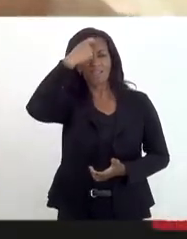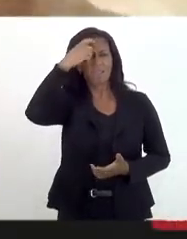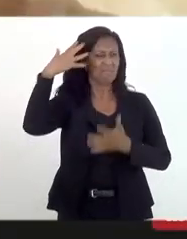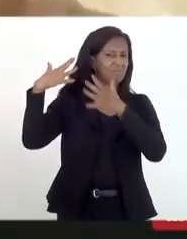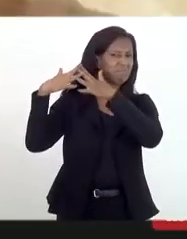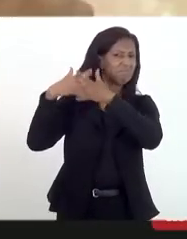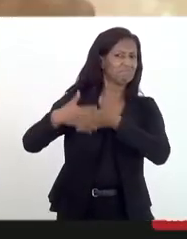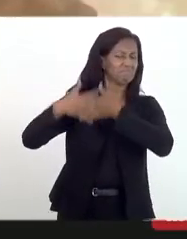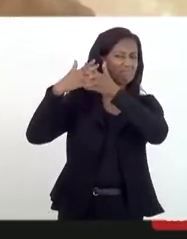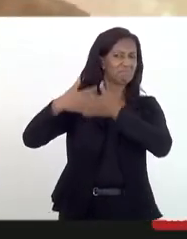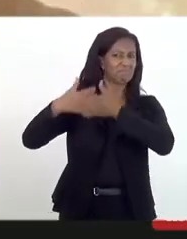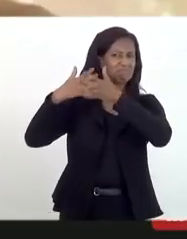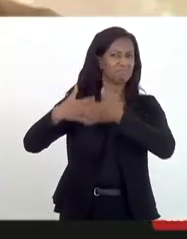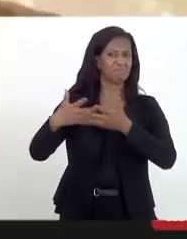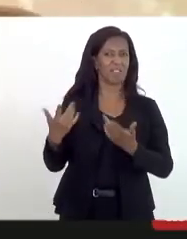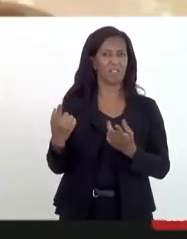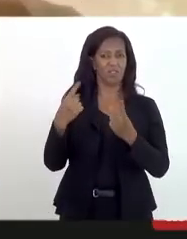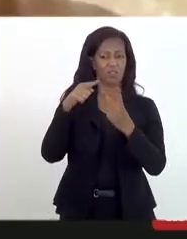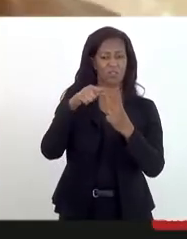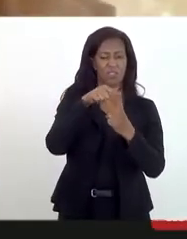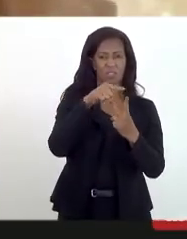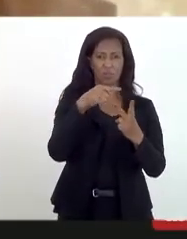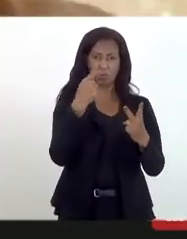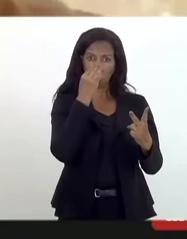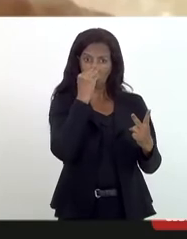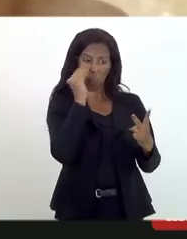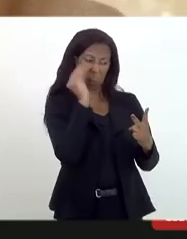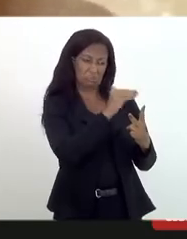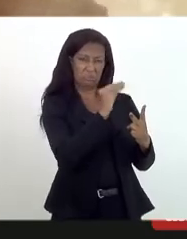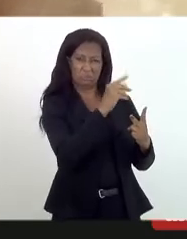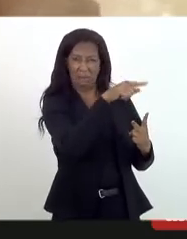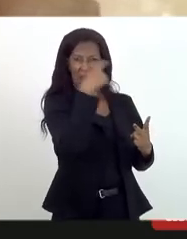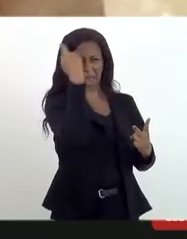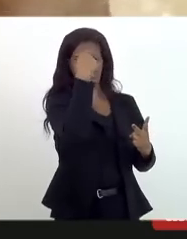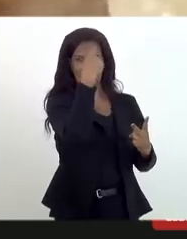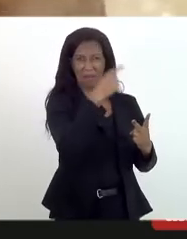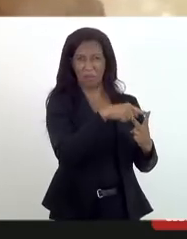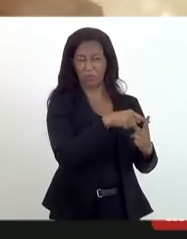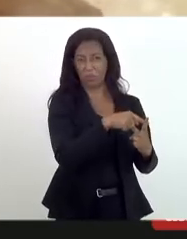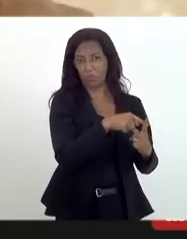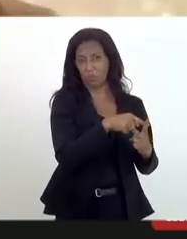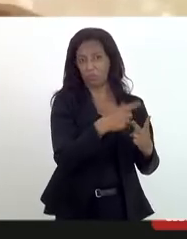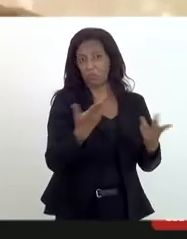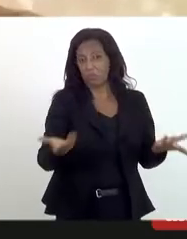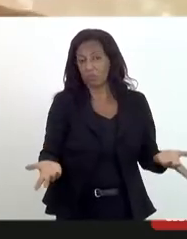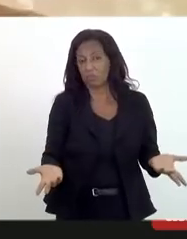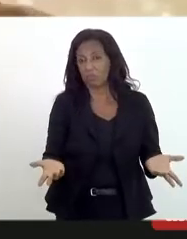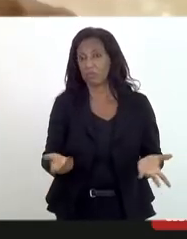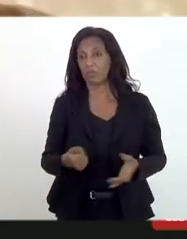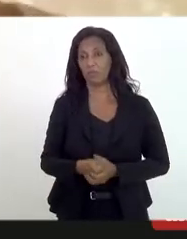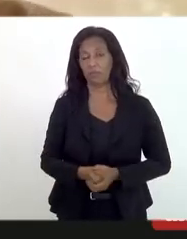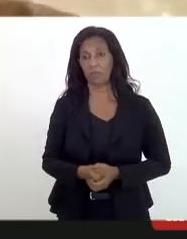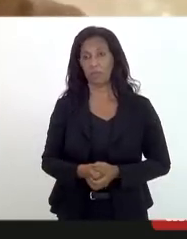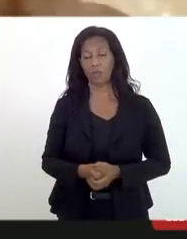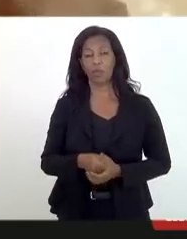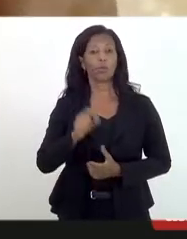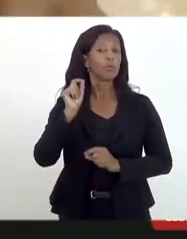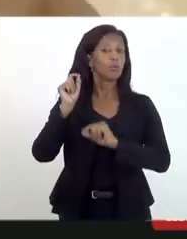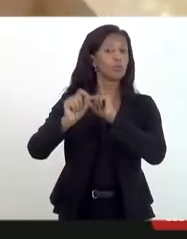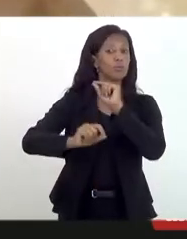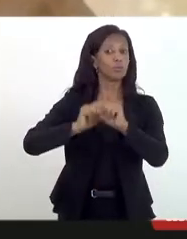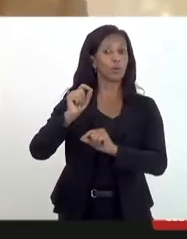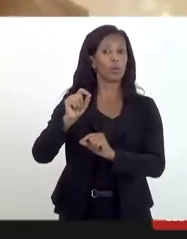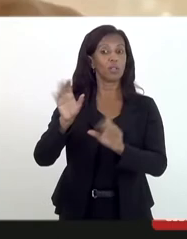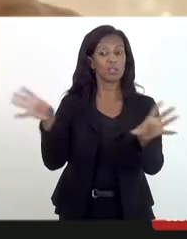Aí você tem dois caminhos, ah, vamos ignorar que você é maluco, não? É isso que você às vezes fala, não? Só que eles são hoje